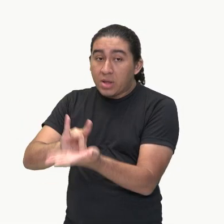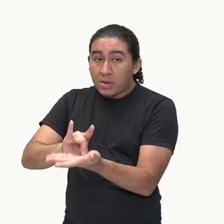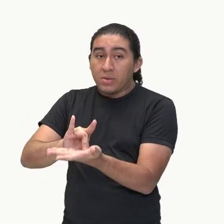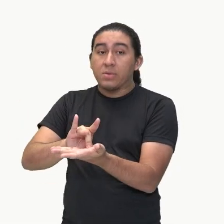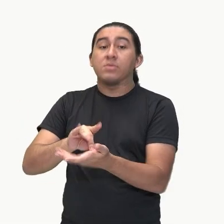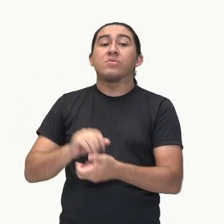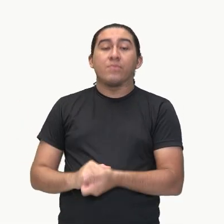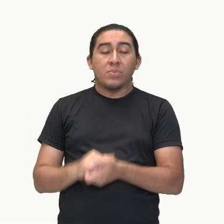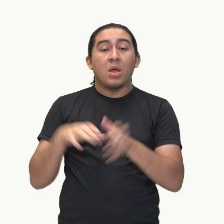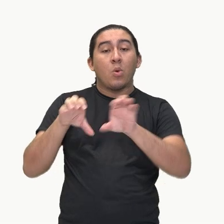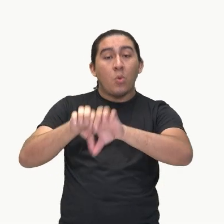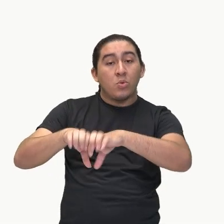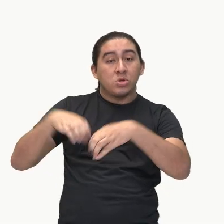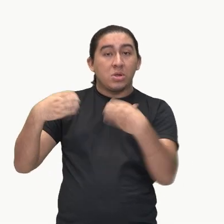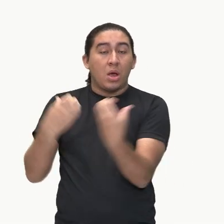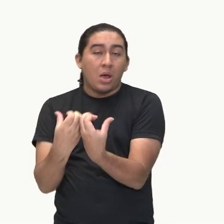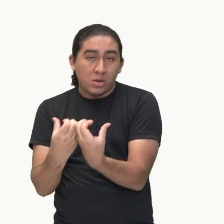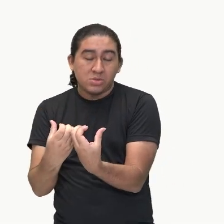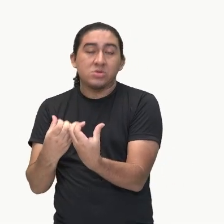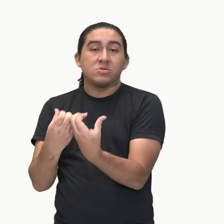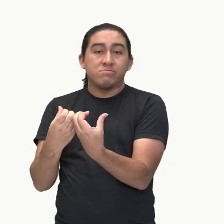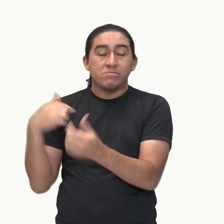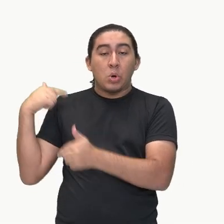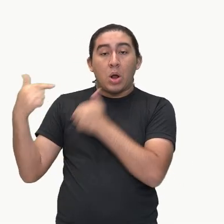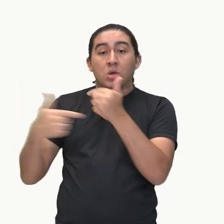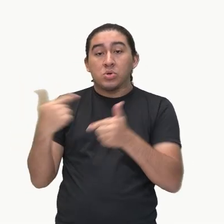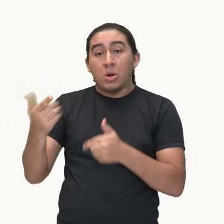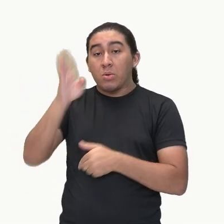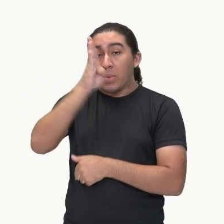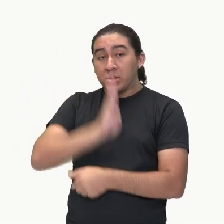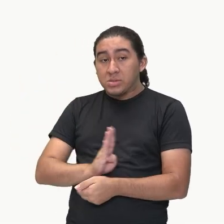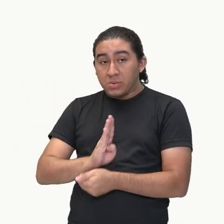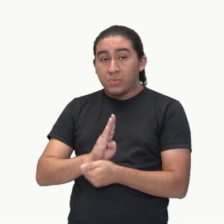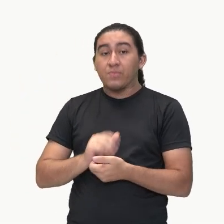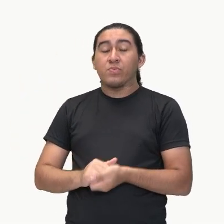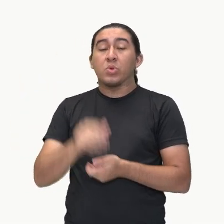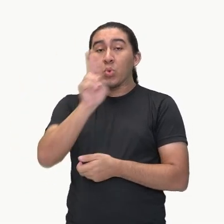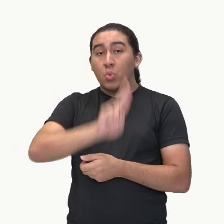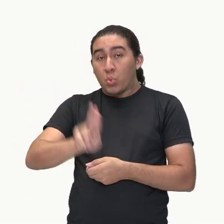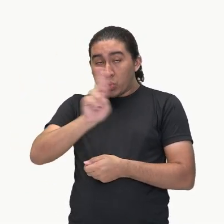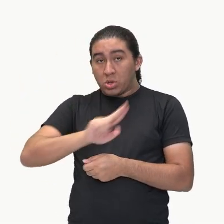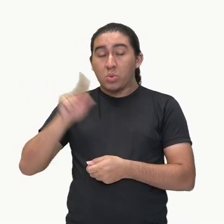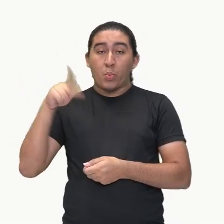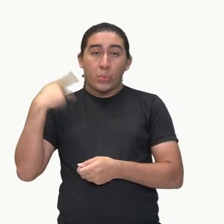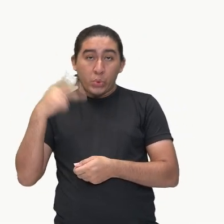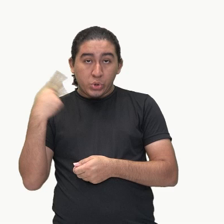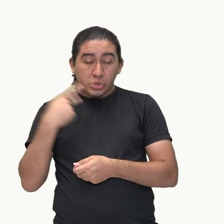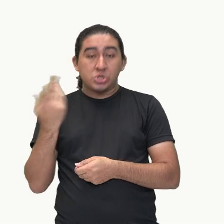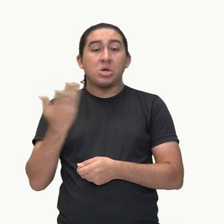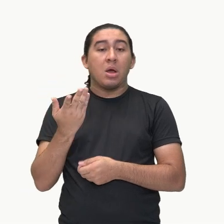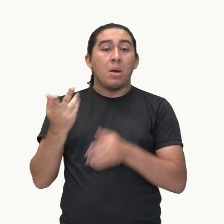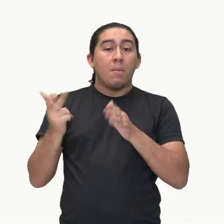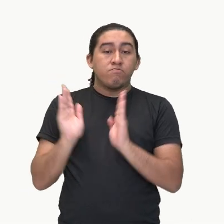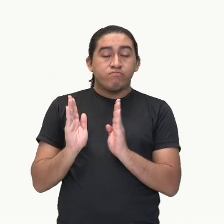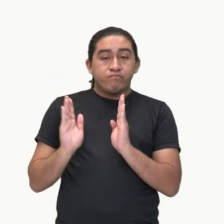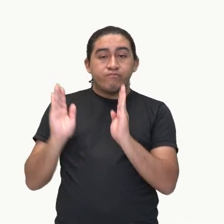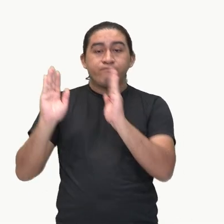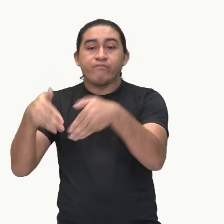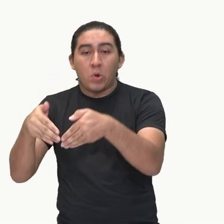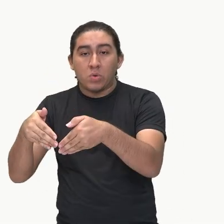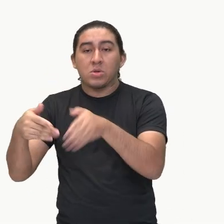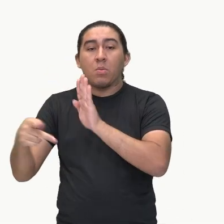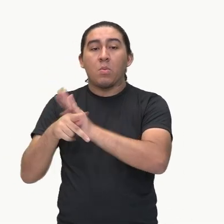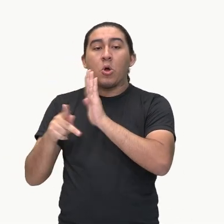as comunidades tradicionais do Brasil, por intermédio de políticas voltadas para o